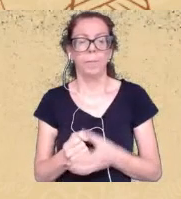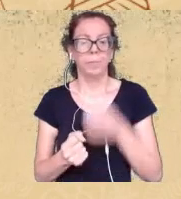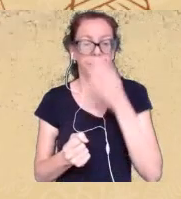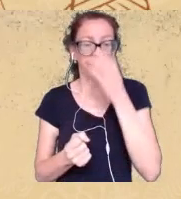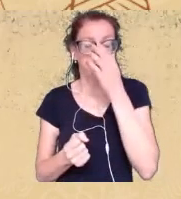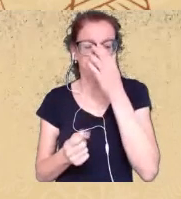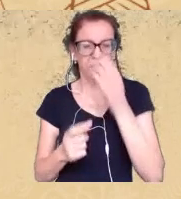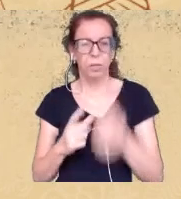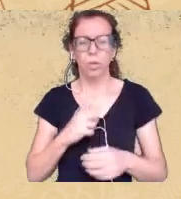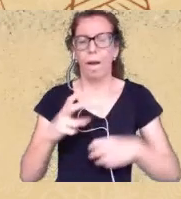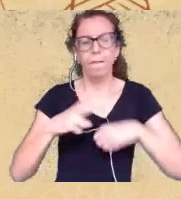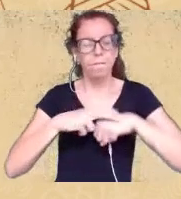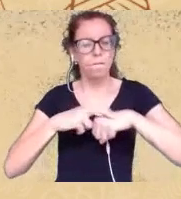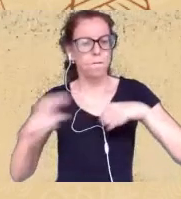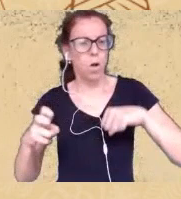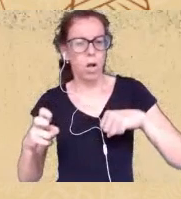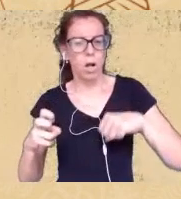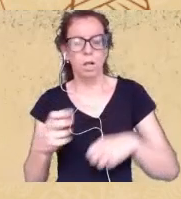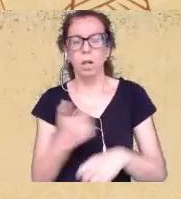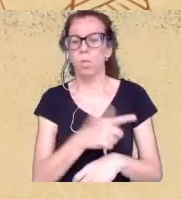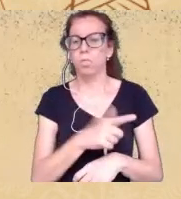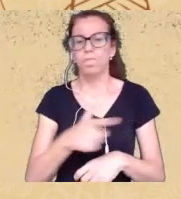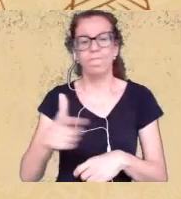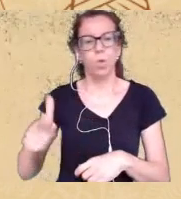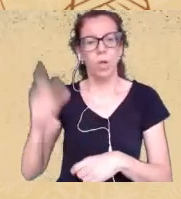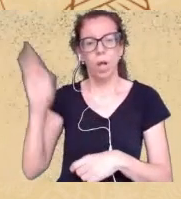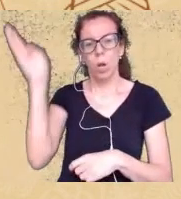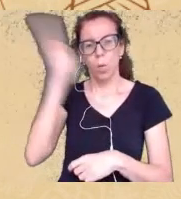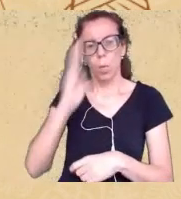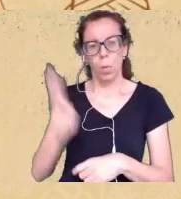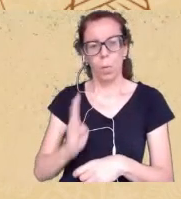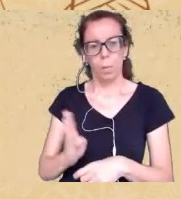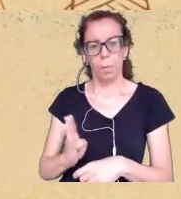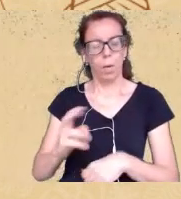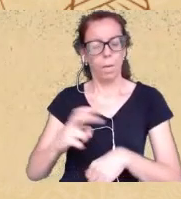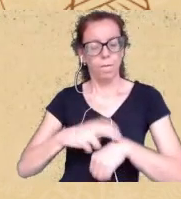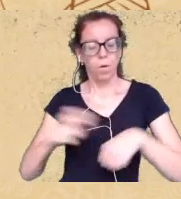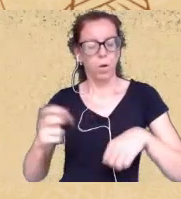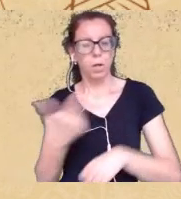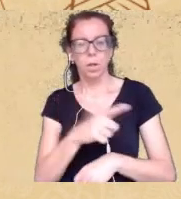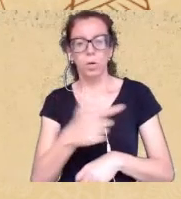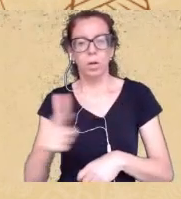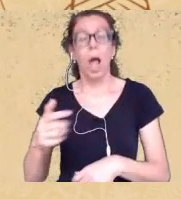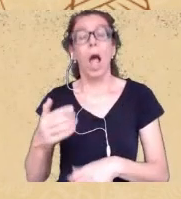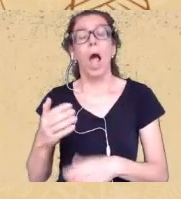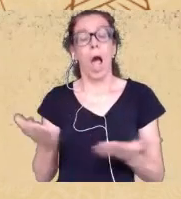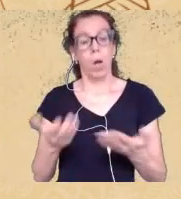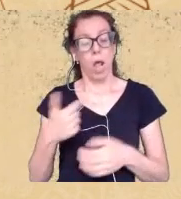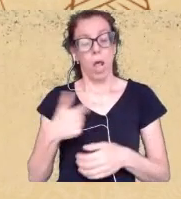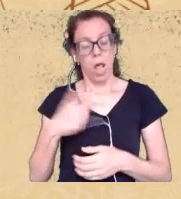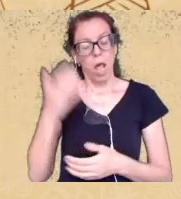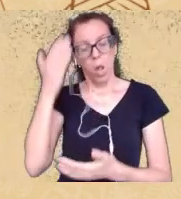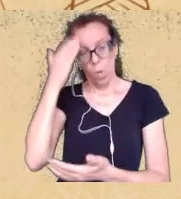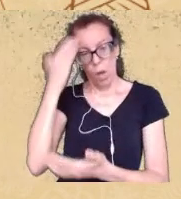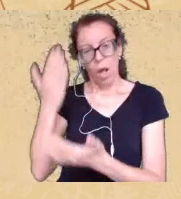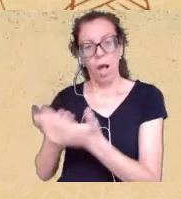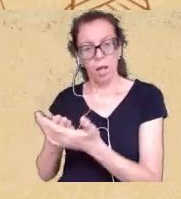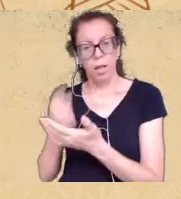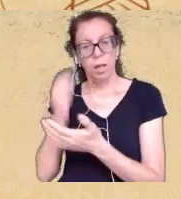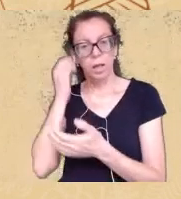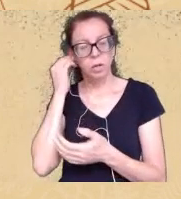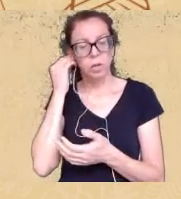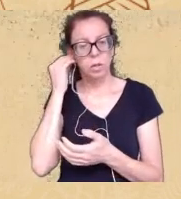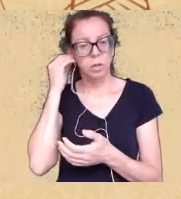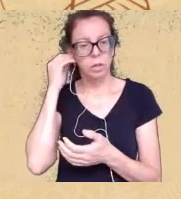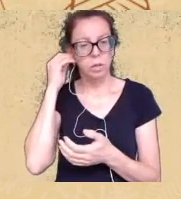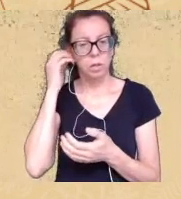brasileiro não tem essa vocação agora eu acredito na contracultura eu vivo isso e eu quero dizer para